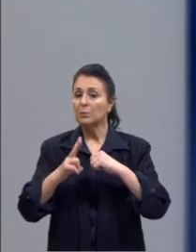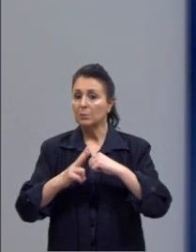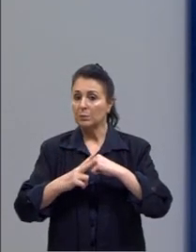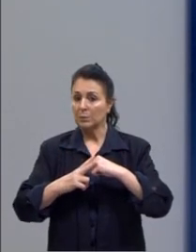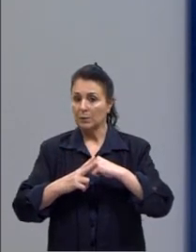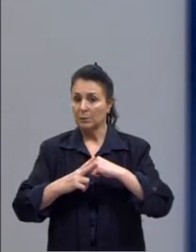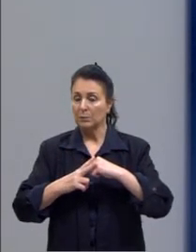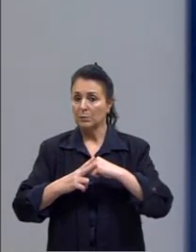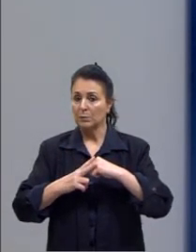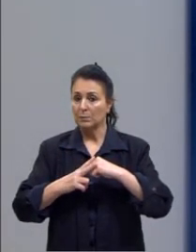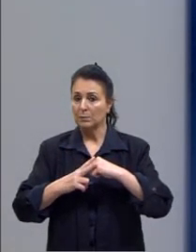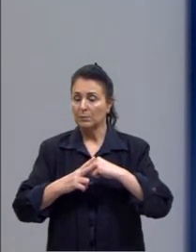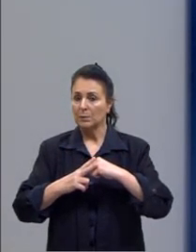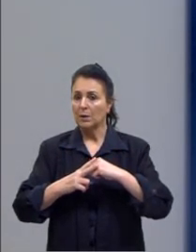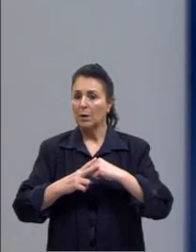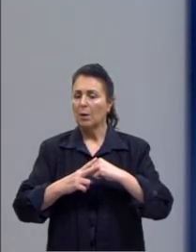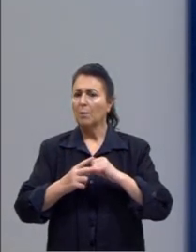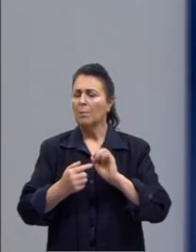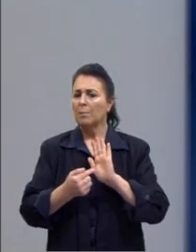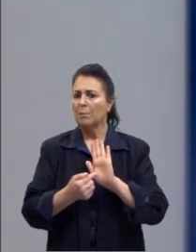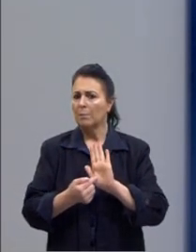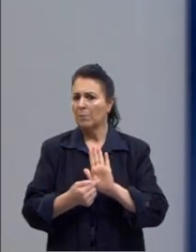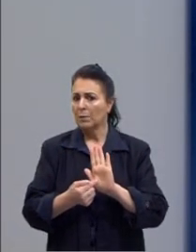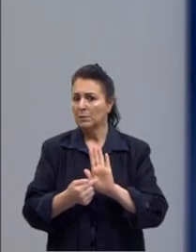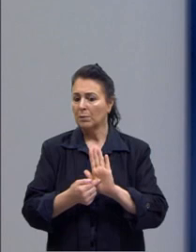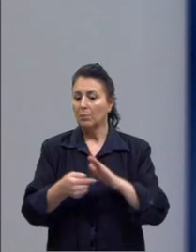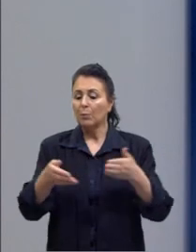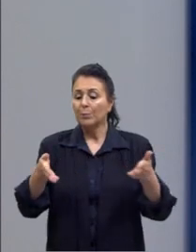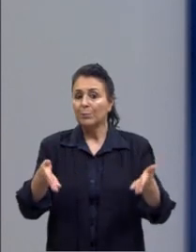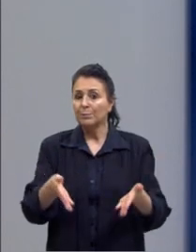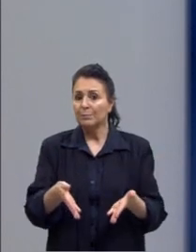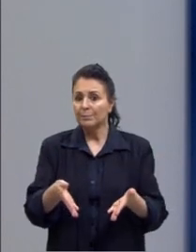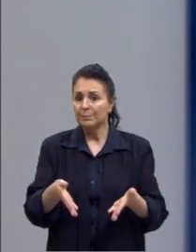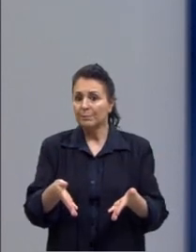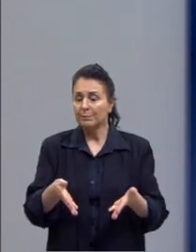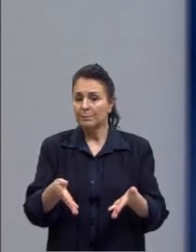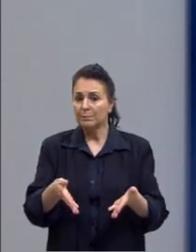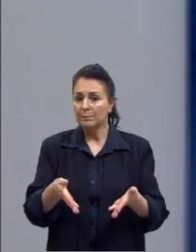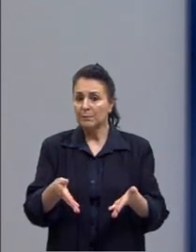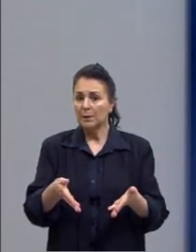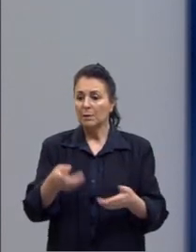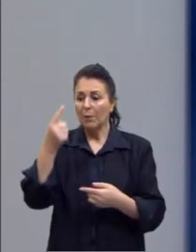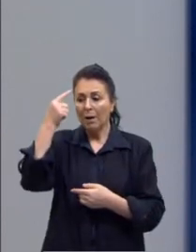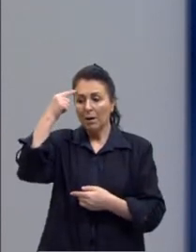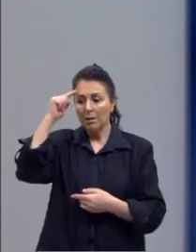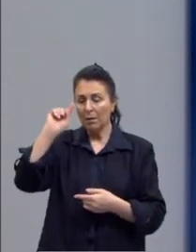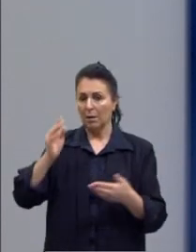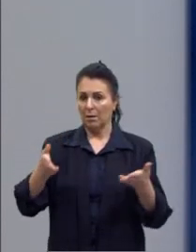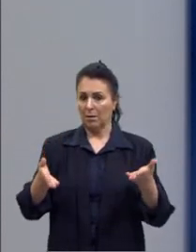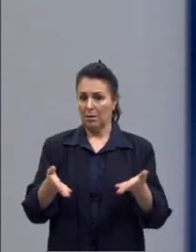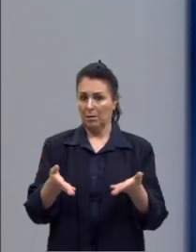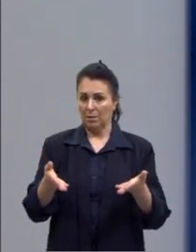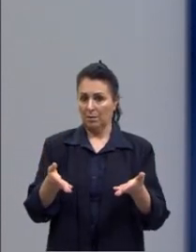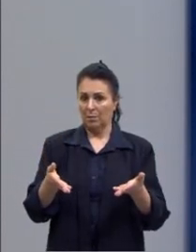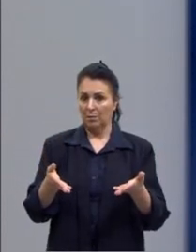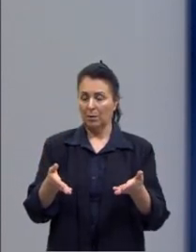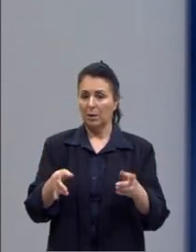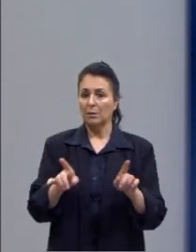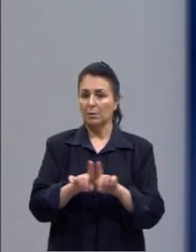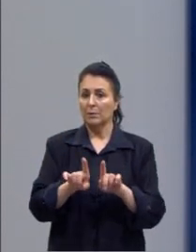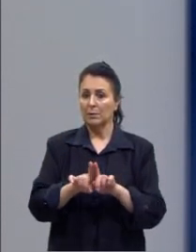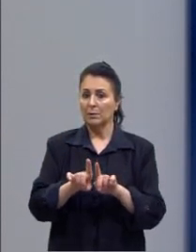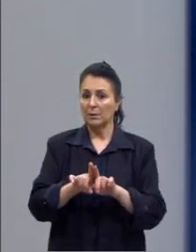eles trazem para mim a ideia de presente. Então, se eles me trazem a ideia de presente, eu sei que eu tenho zero condicional.